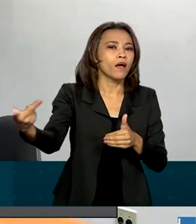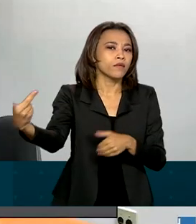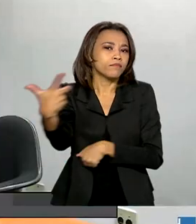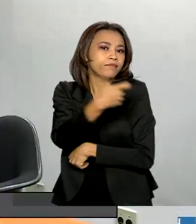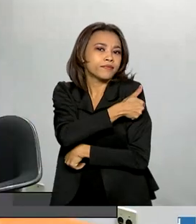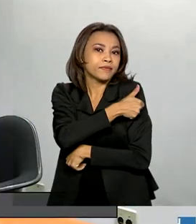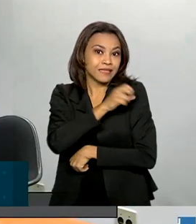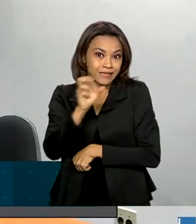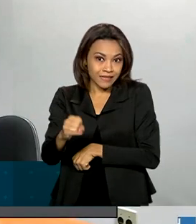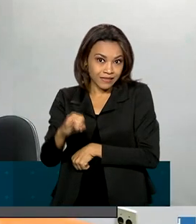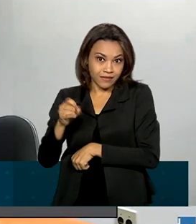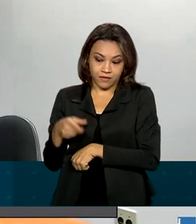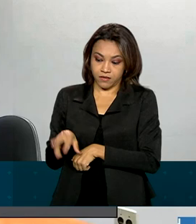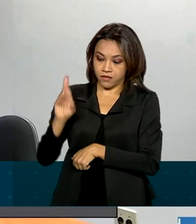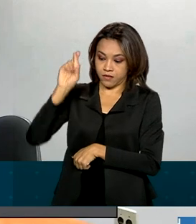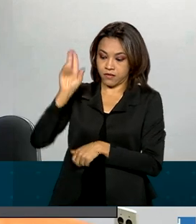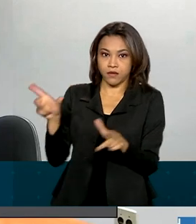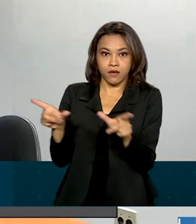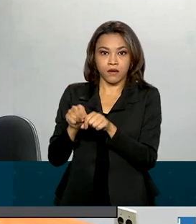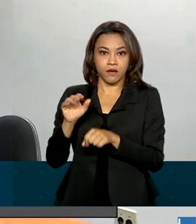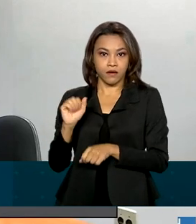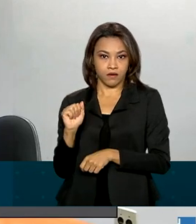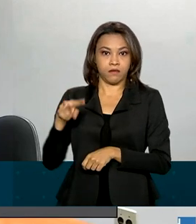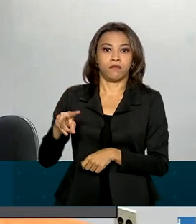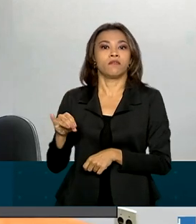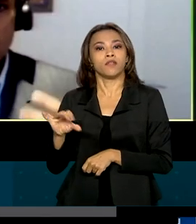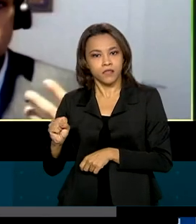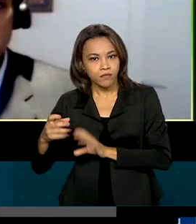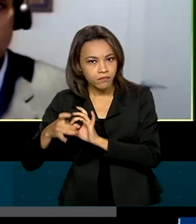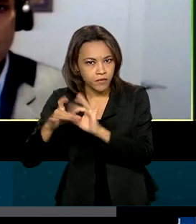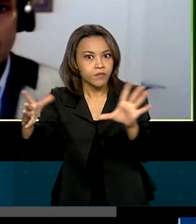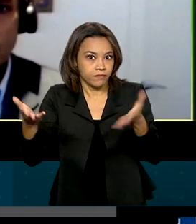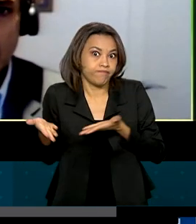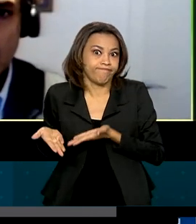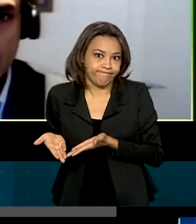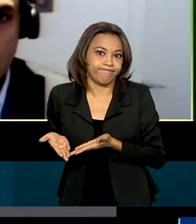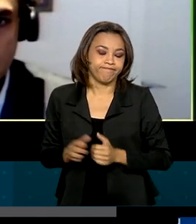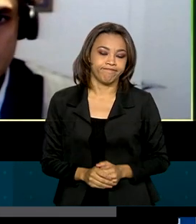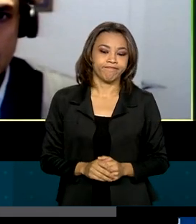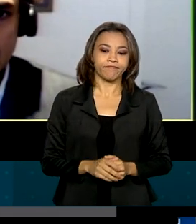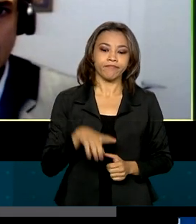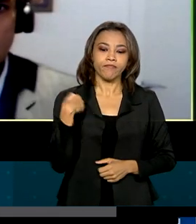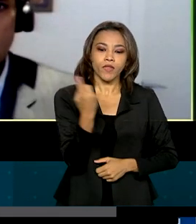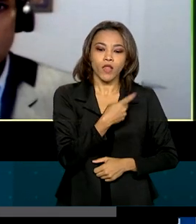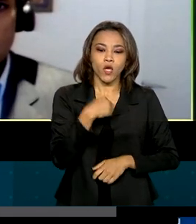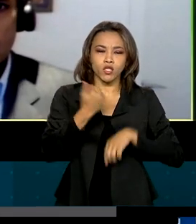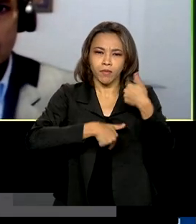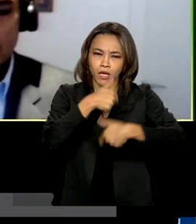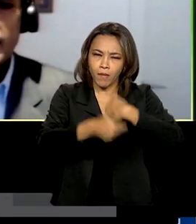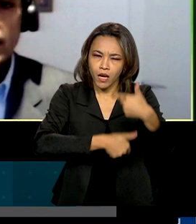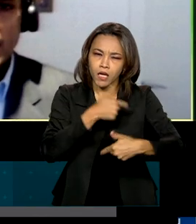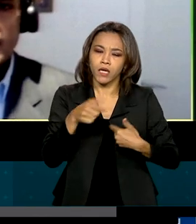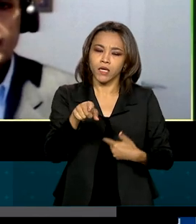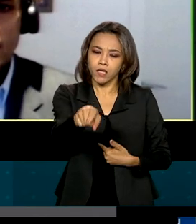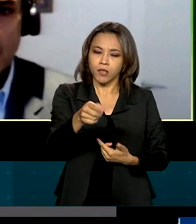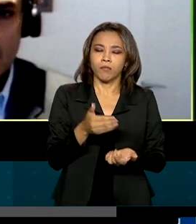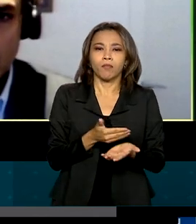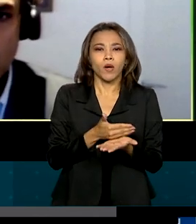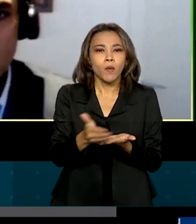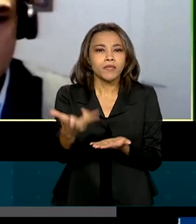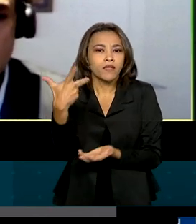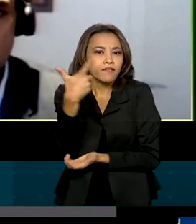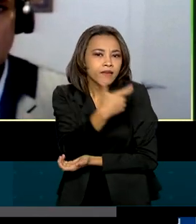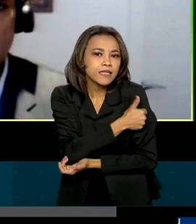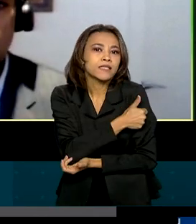se a Anvisa, a Agência Nacional de Vigilância Sanitária, autorizar. Nós estamos trabalhando para começar a vacinar quase